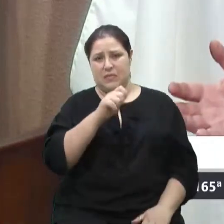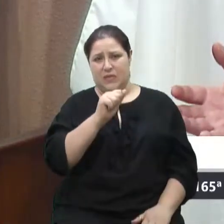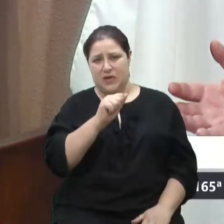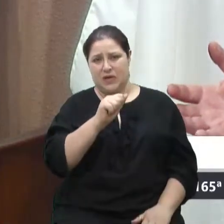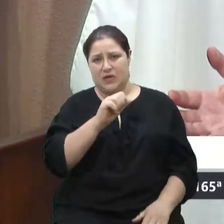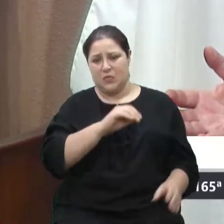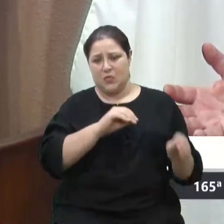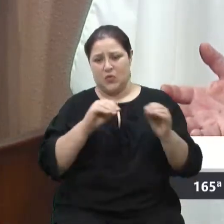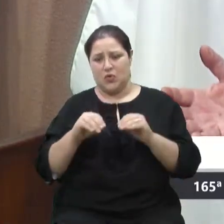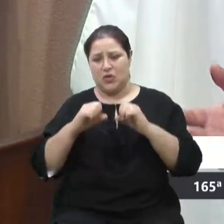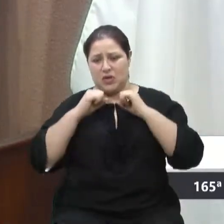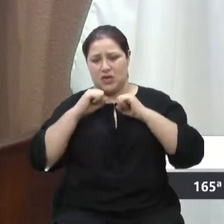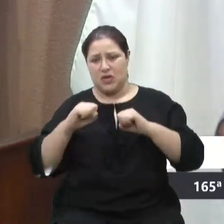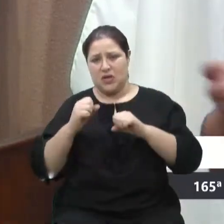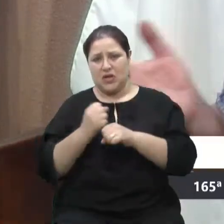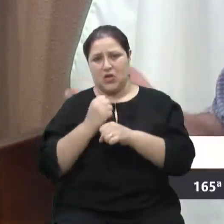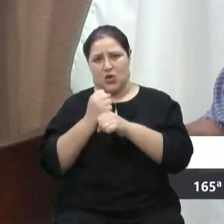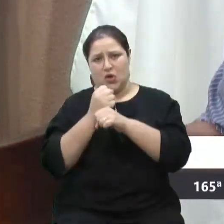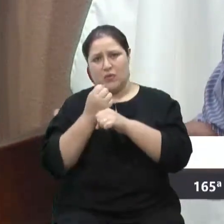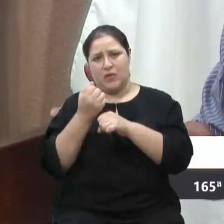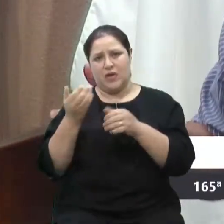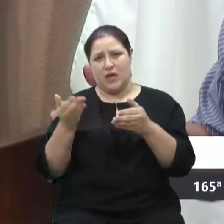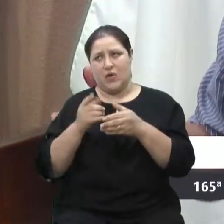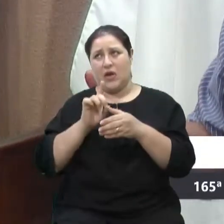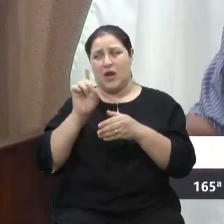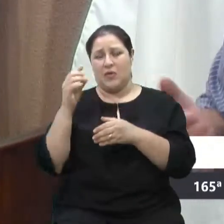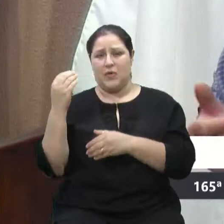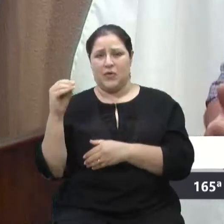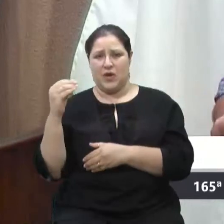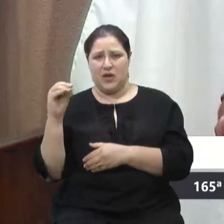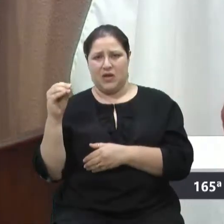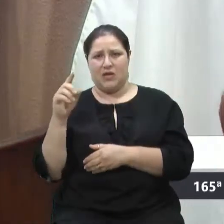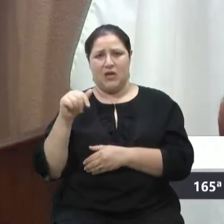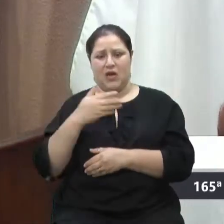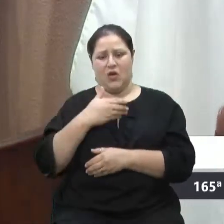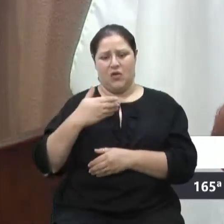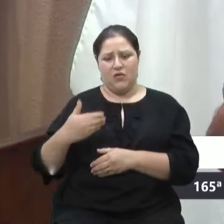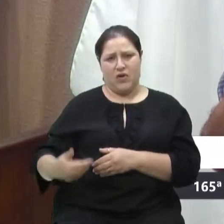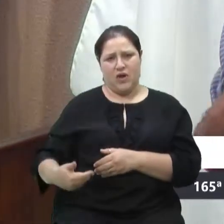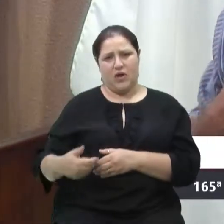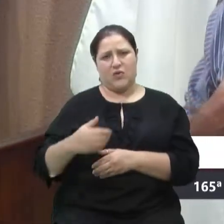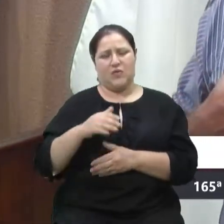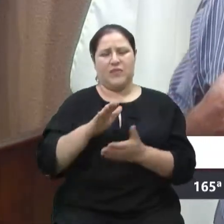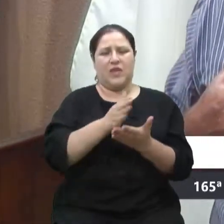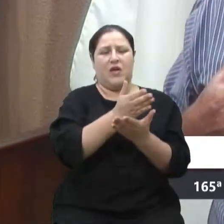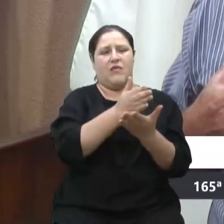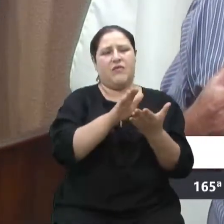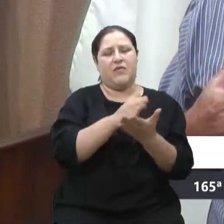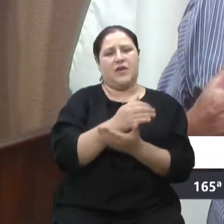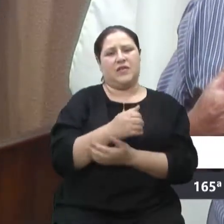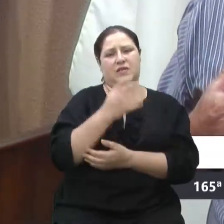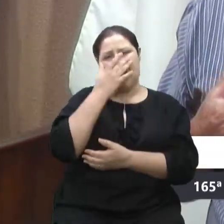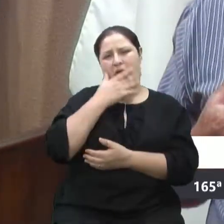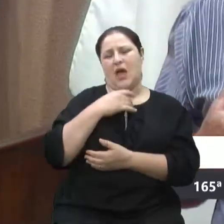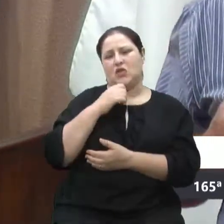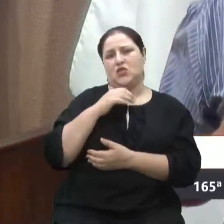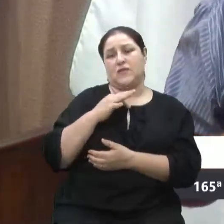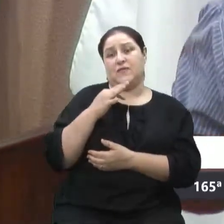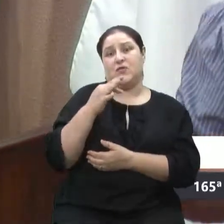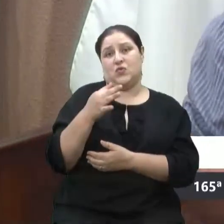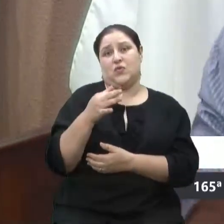será que nós vamos ter que chamar o governo do governo do provavelmente? Ah, talvez, provavelmente. Não, nós precisamos ter respostas.